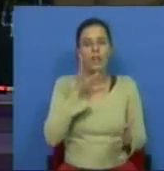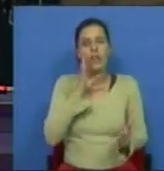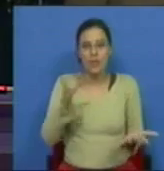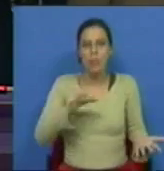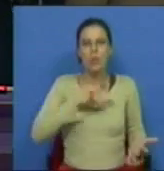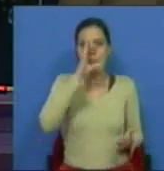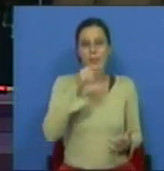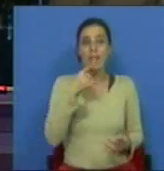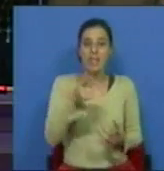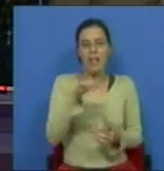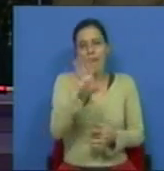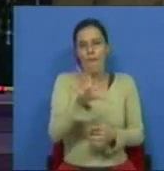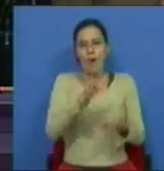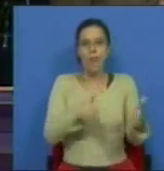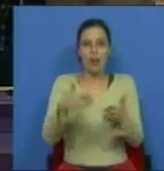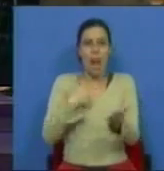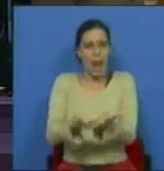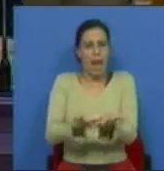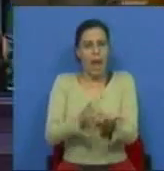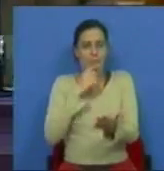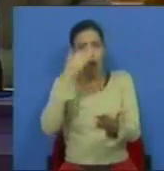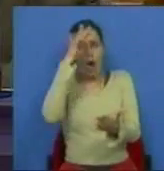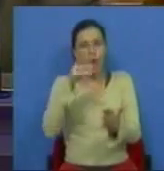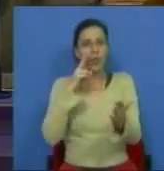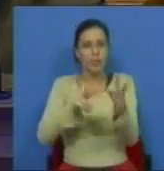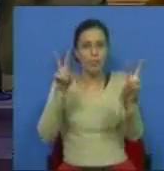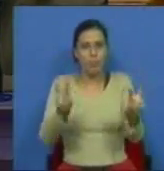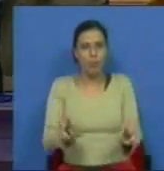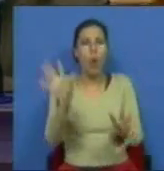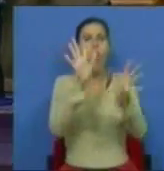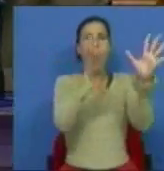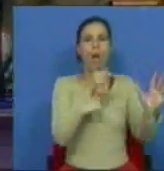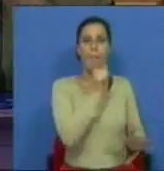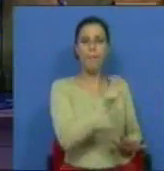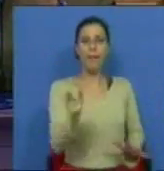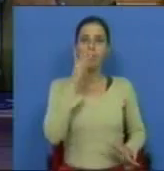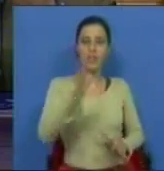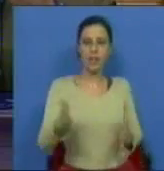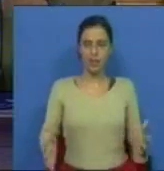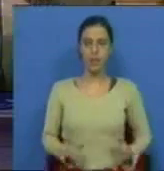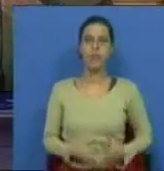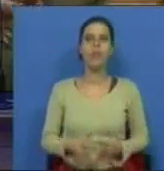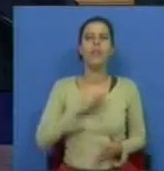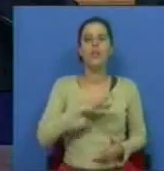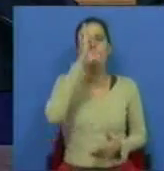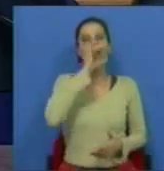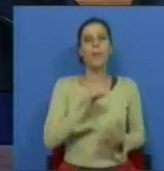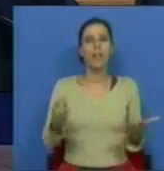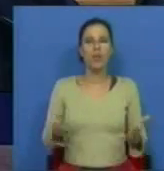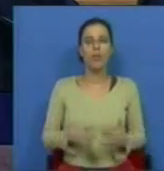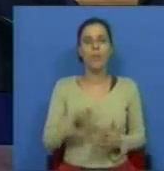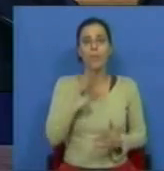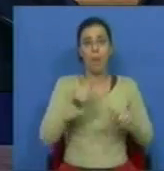Sr. Ministro iria utilizar essa estratégia, tenho aqui a entrevista, poderei depois citar exatamente as palavras que disse. E o Sr. Ministro deu,